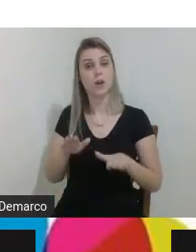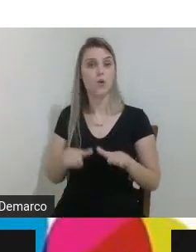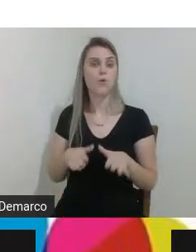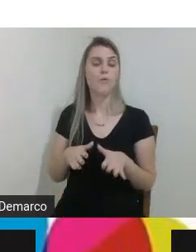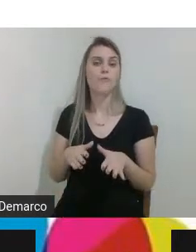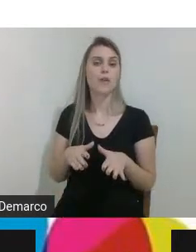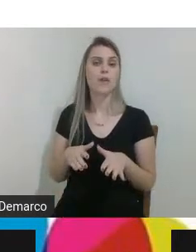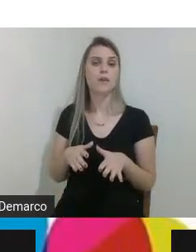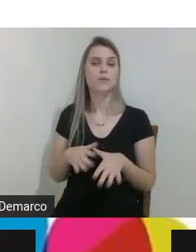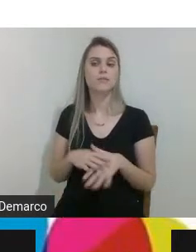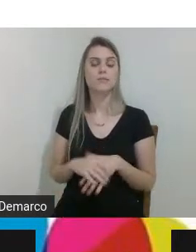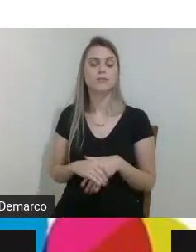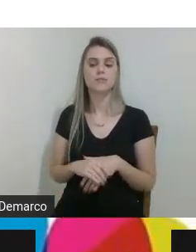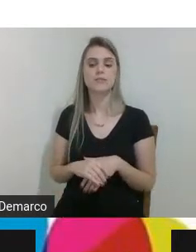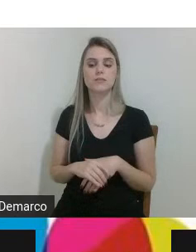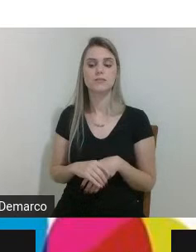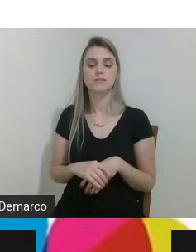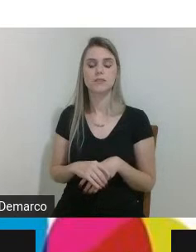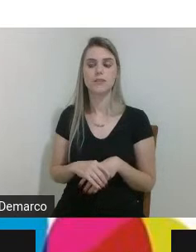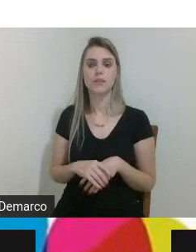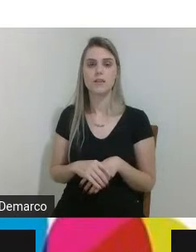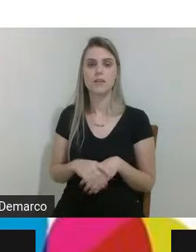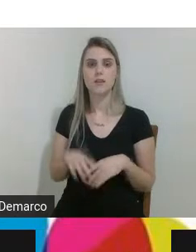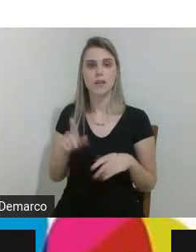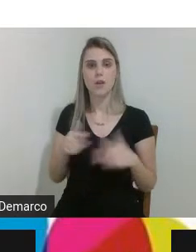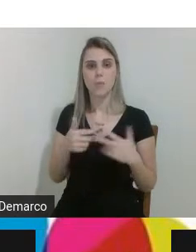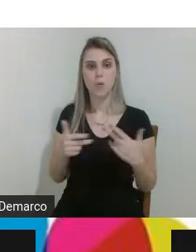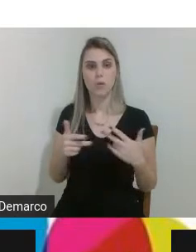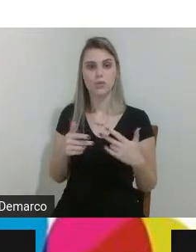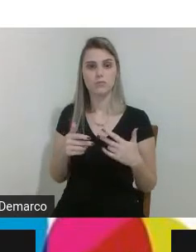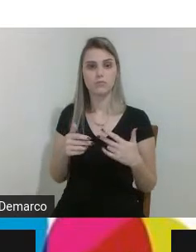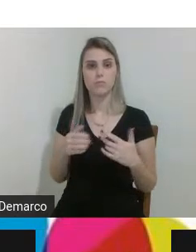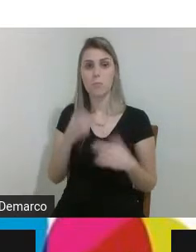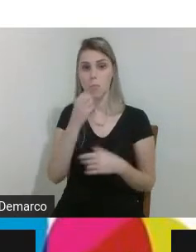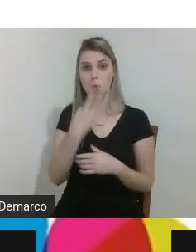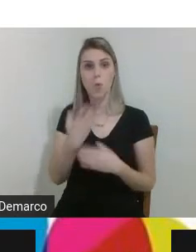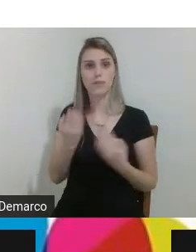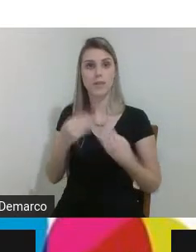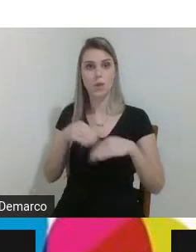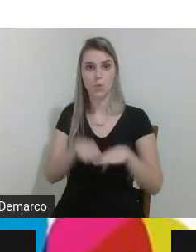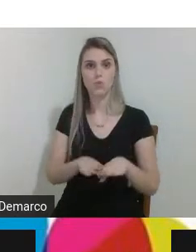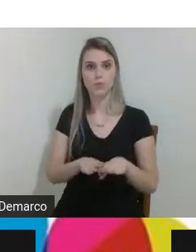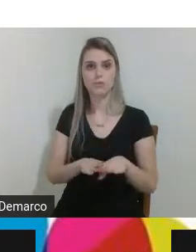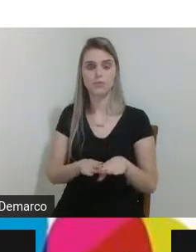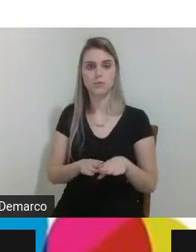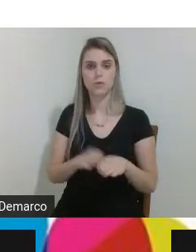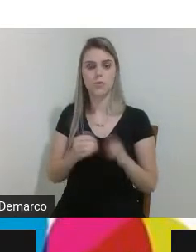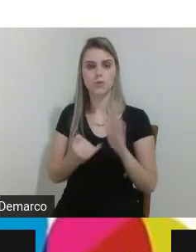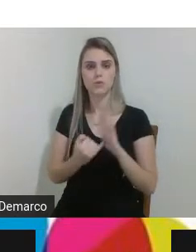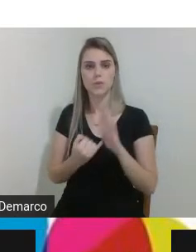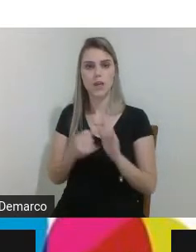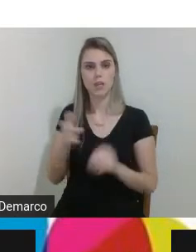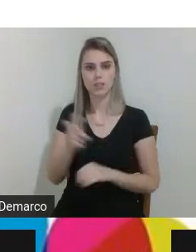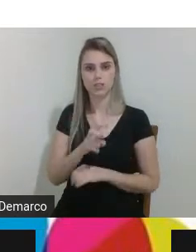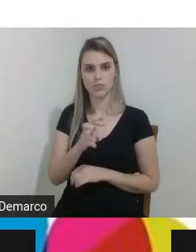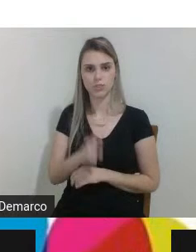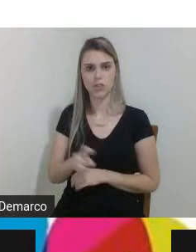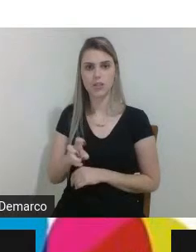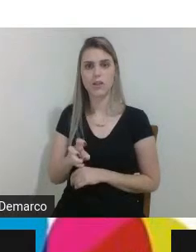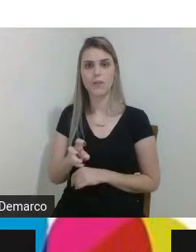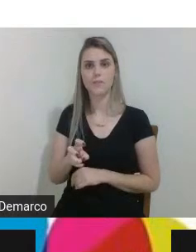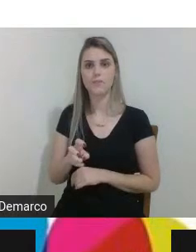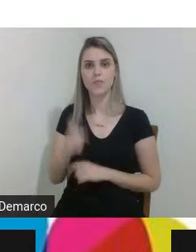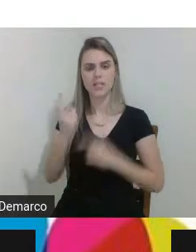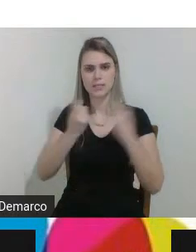uma uma ferramenta muito adequada para a inclusão o Instituto Federal aqui em Xancherê se